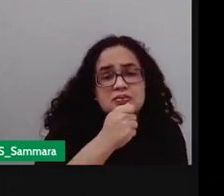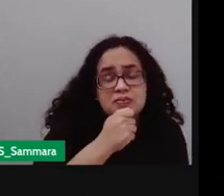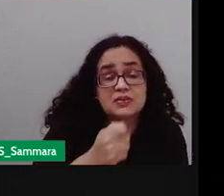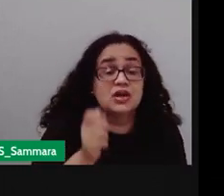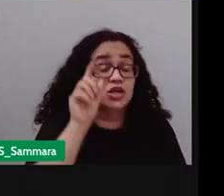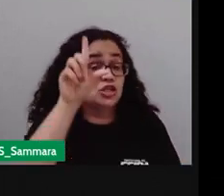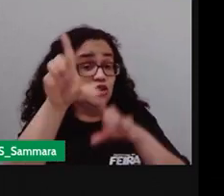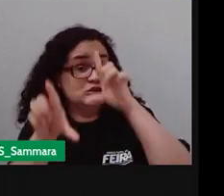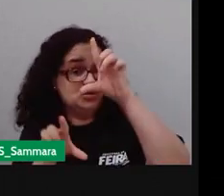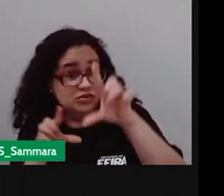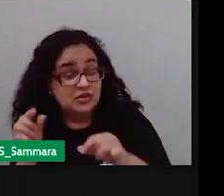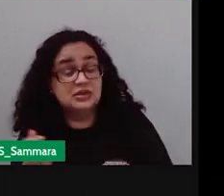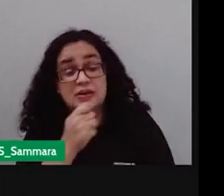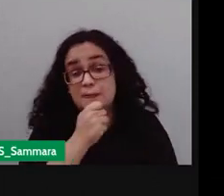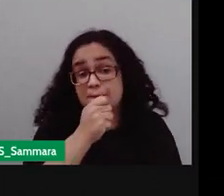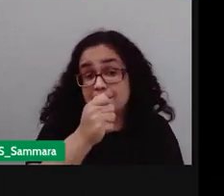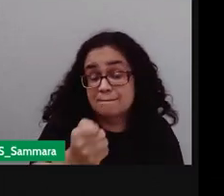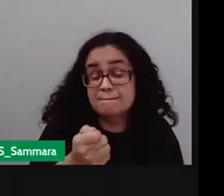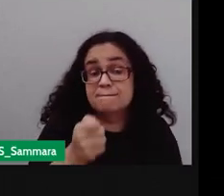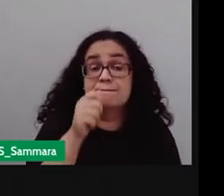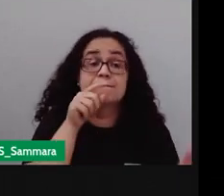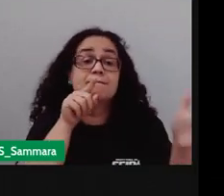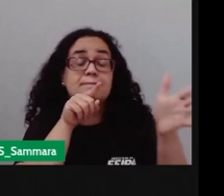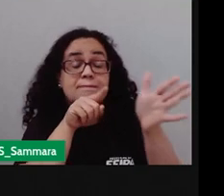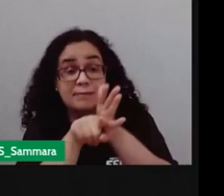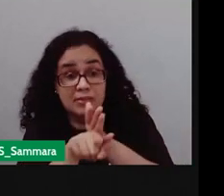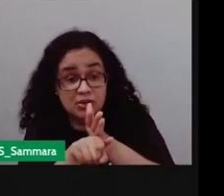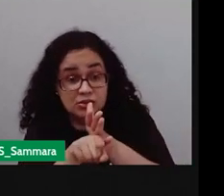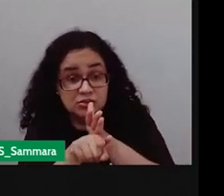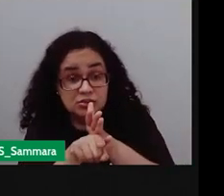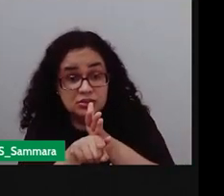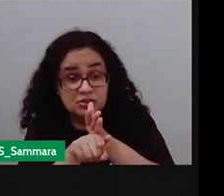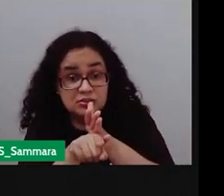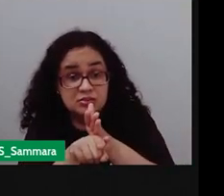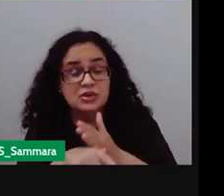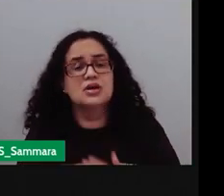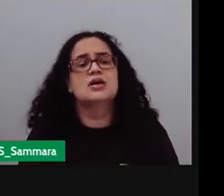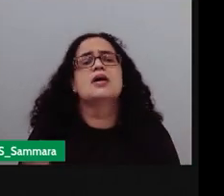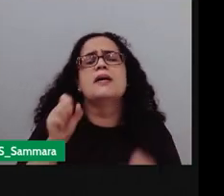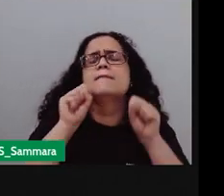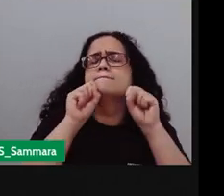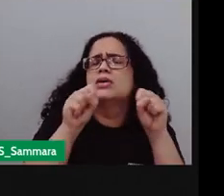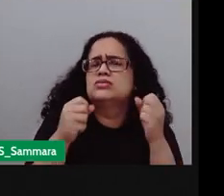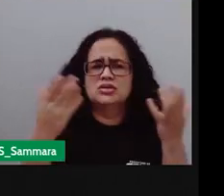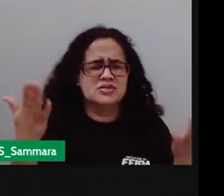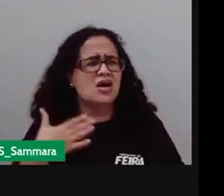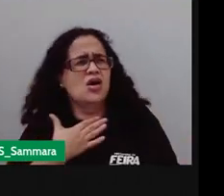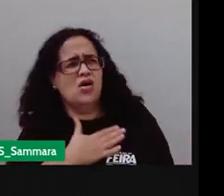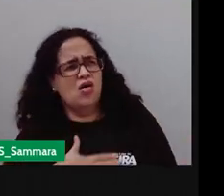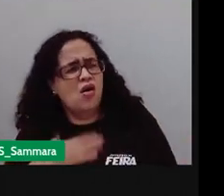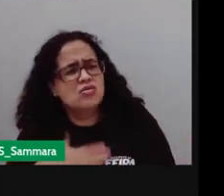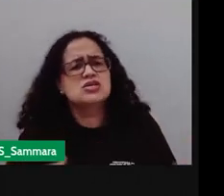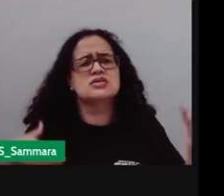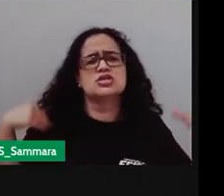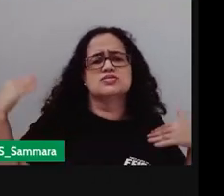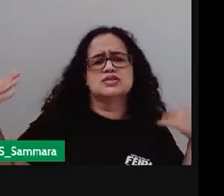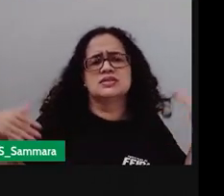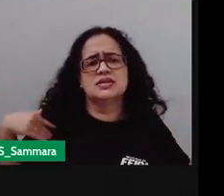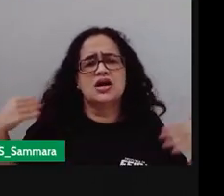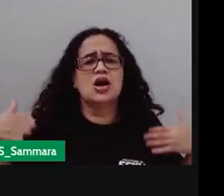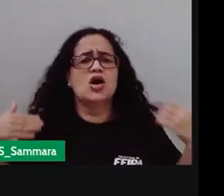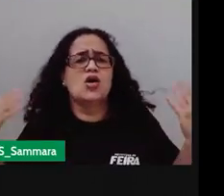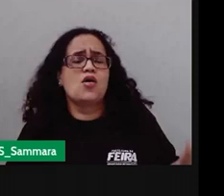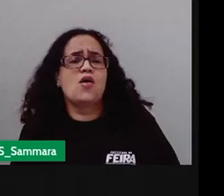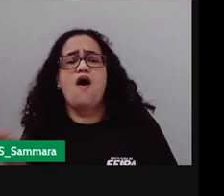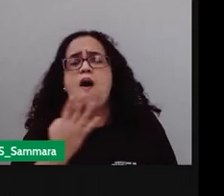você escolher esse alguém para entrevistar você vai fazer o que perguntas você pode perguntar você gosta de passear qual